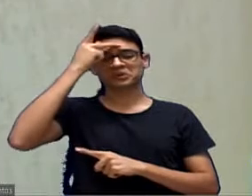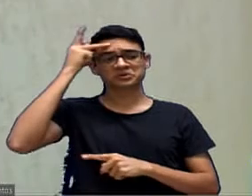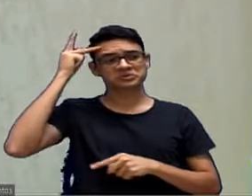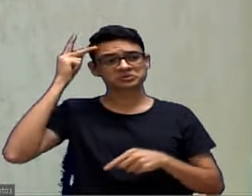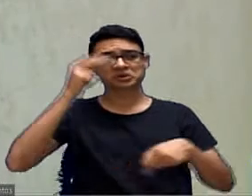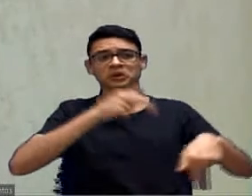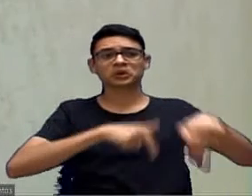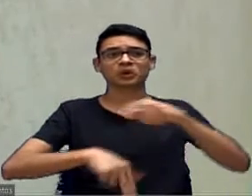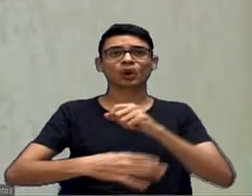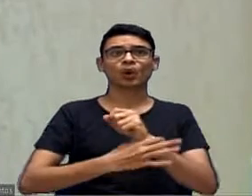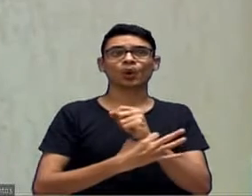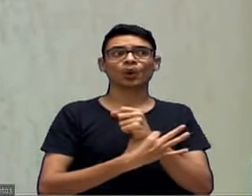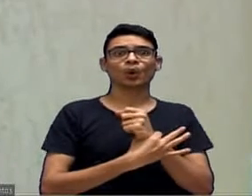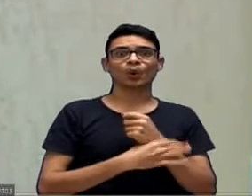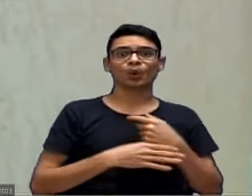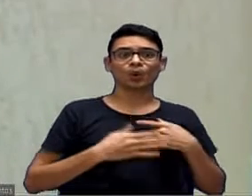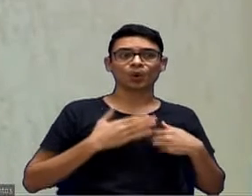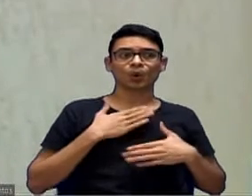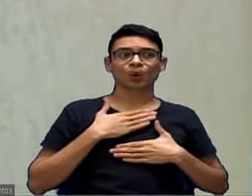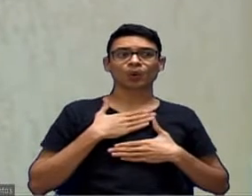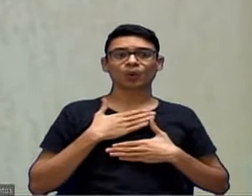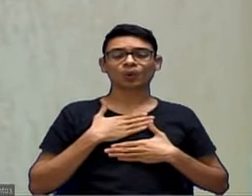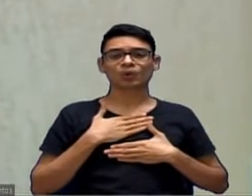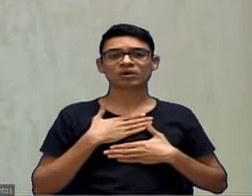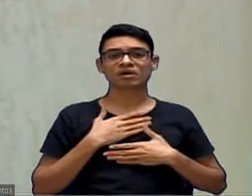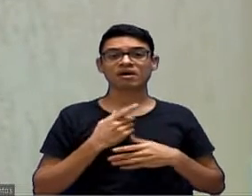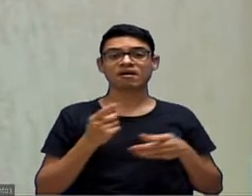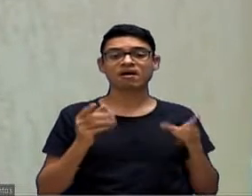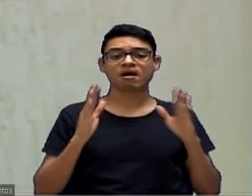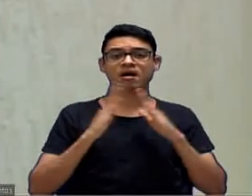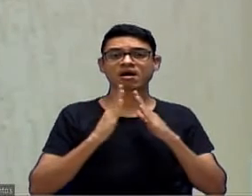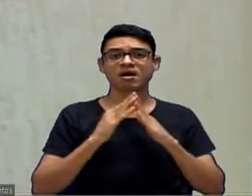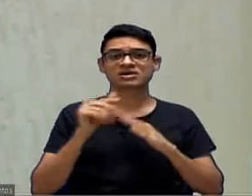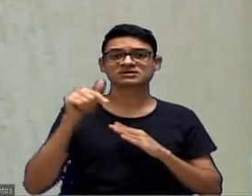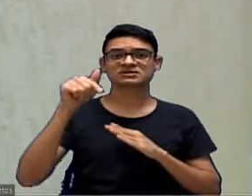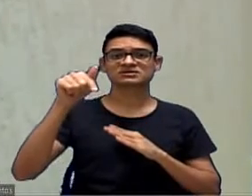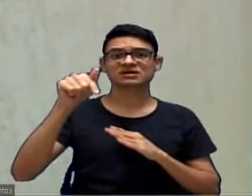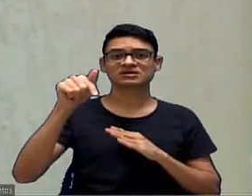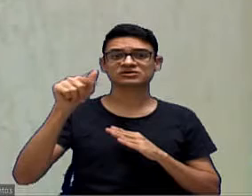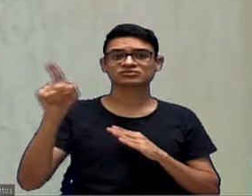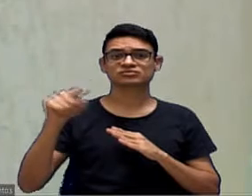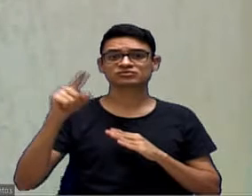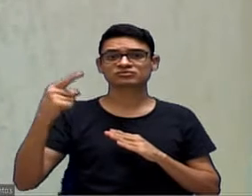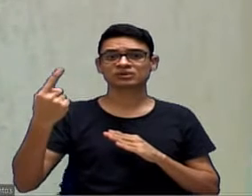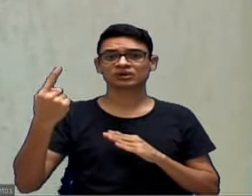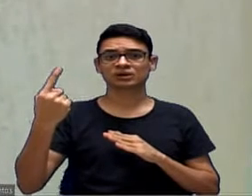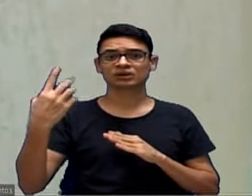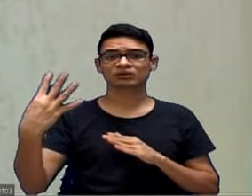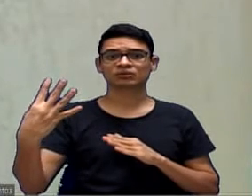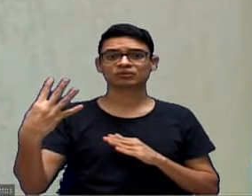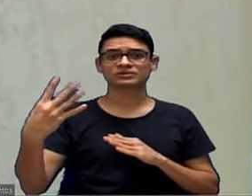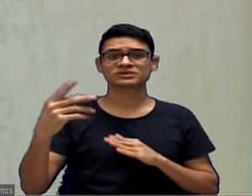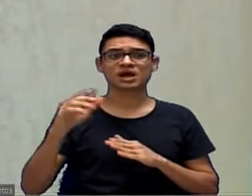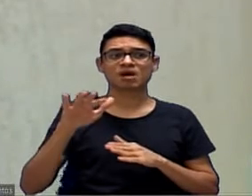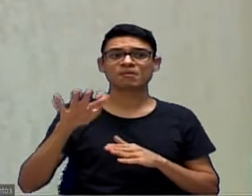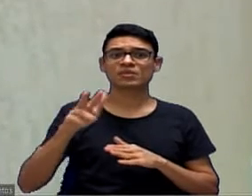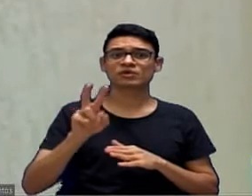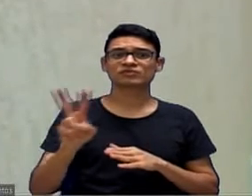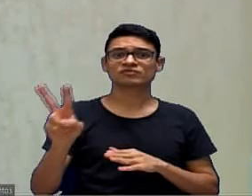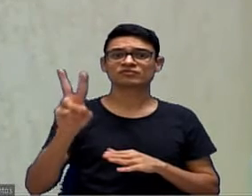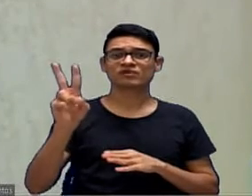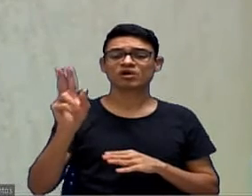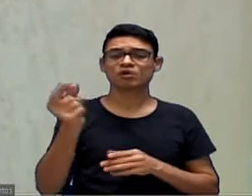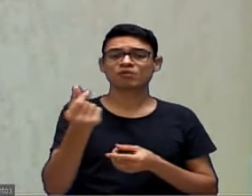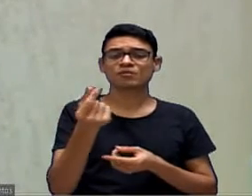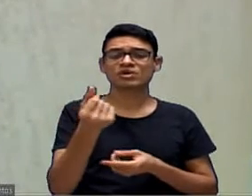diminuir a metragem. de 7 por 14 sendo vendida por um milhão quase de reais. 7 por